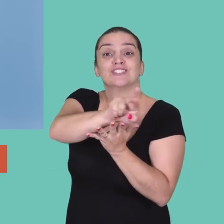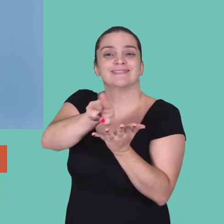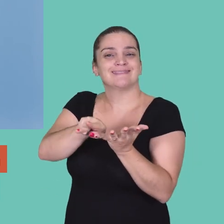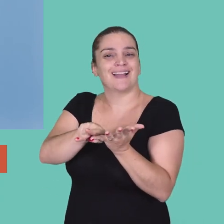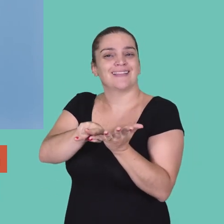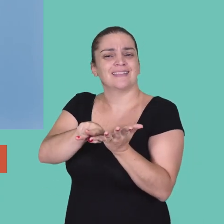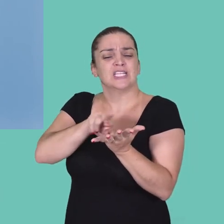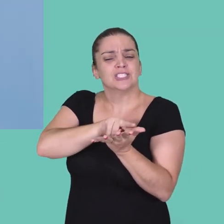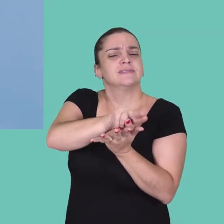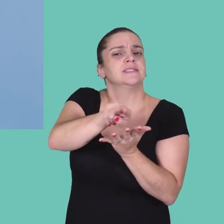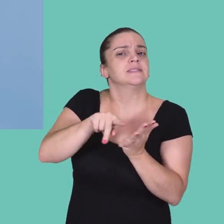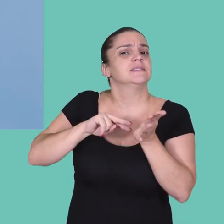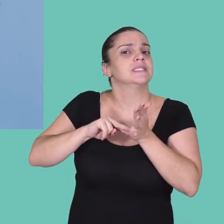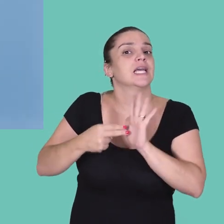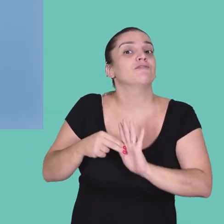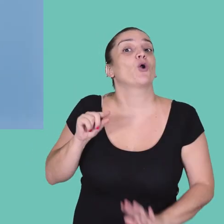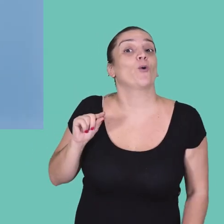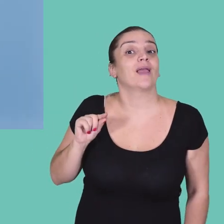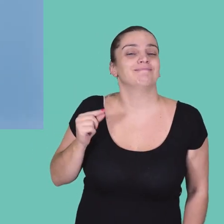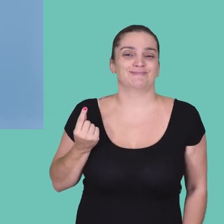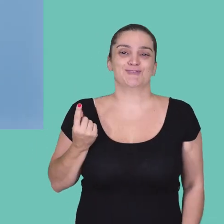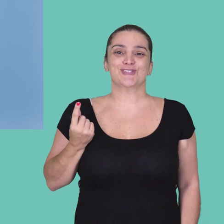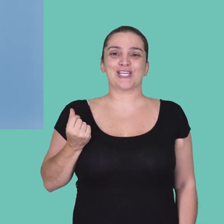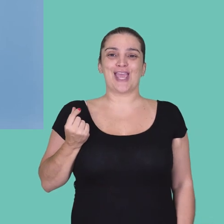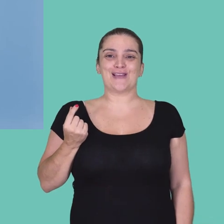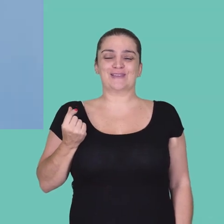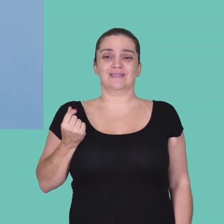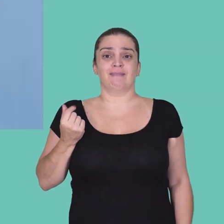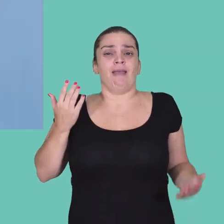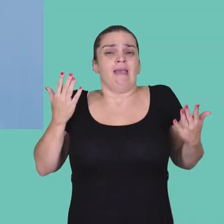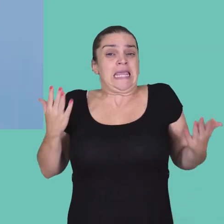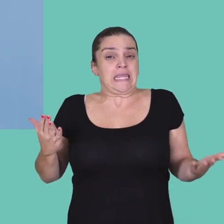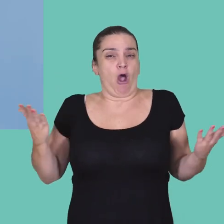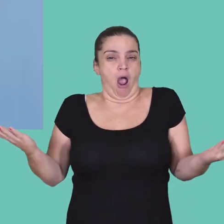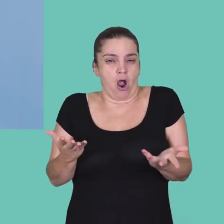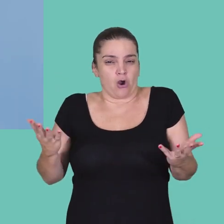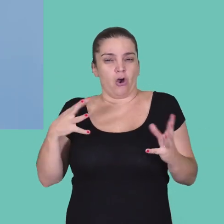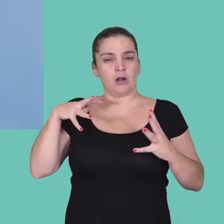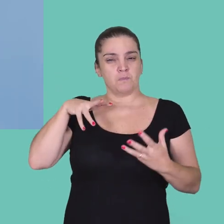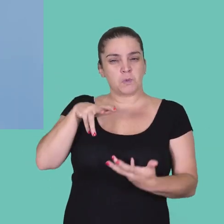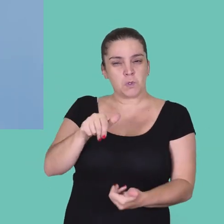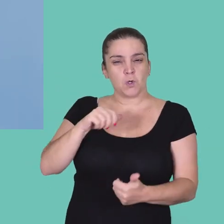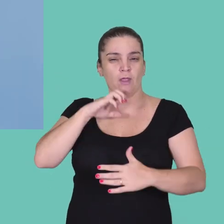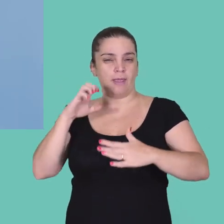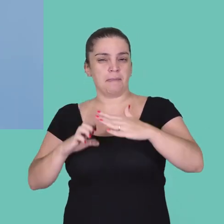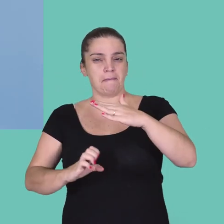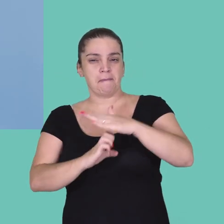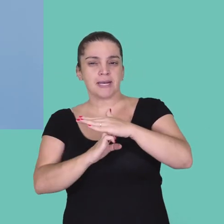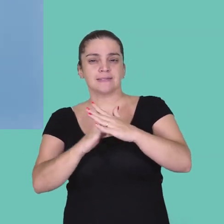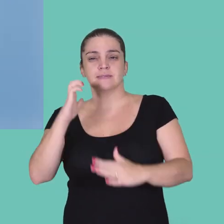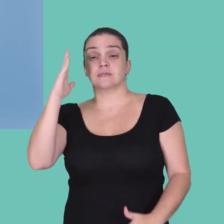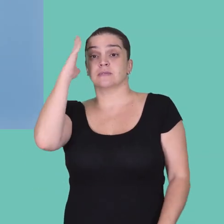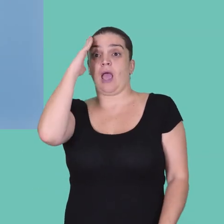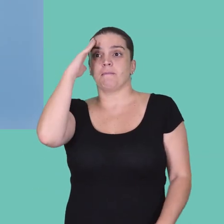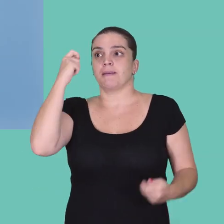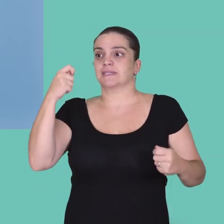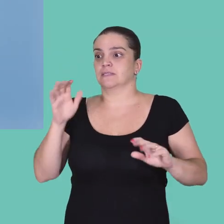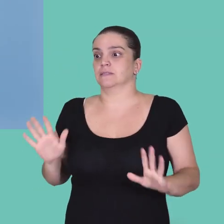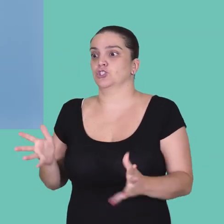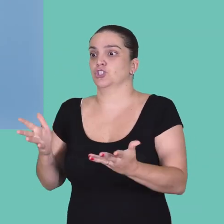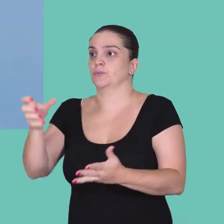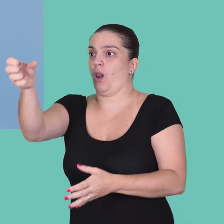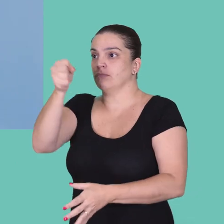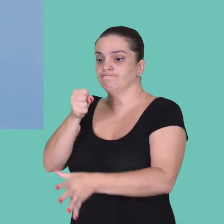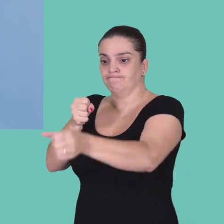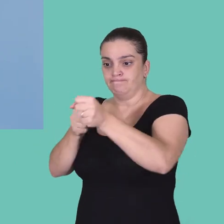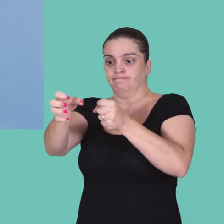diversidade. Diversidade significa dinheiro. Então, hoje no mundo empresarial, as pessoas já sabem que